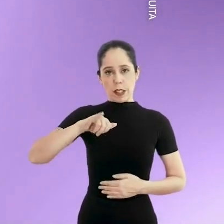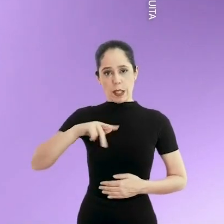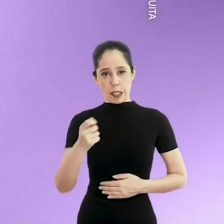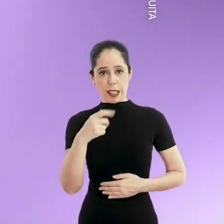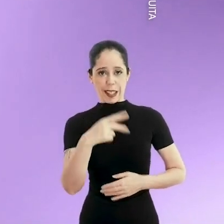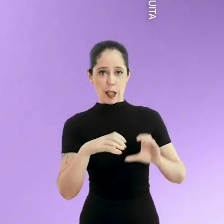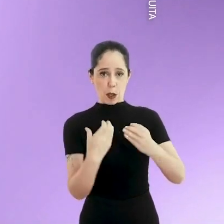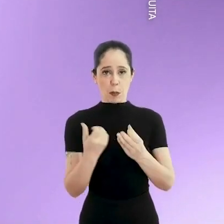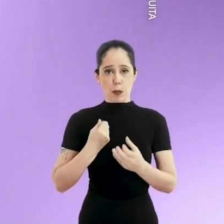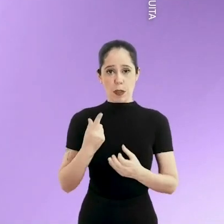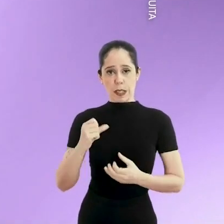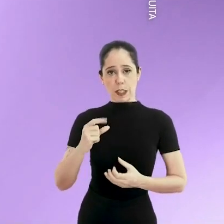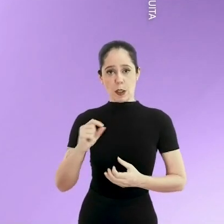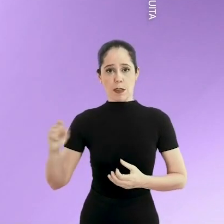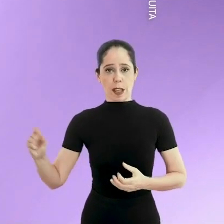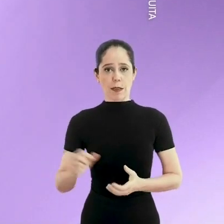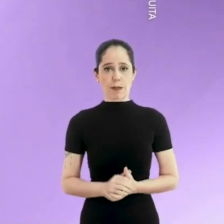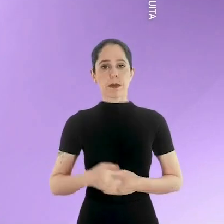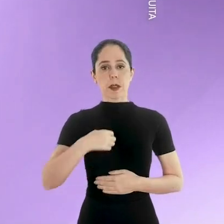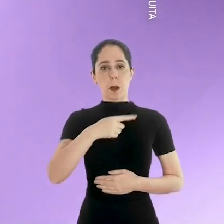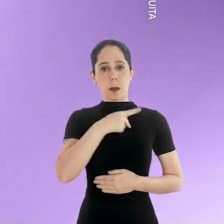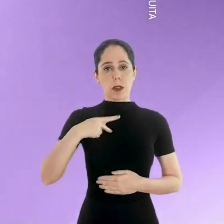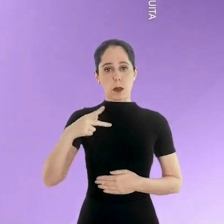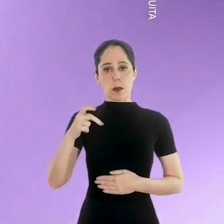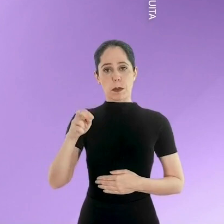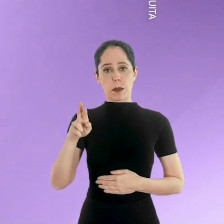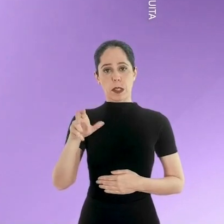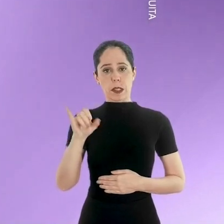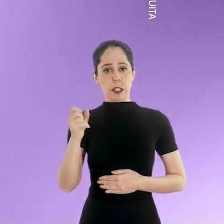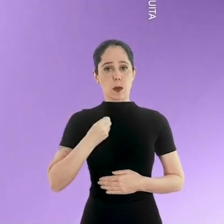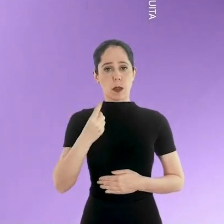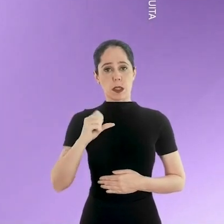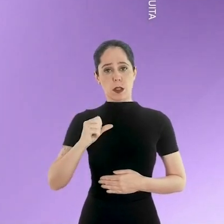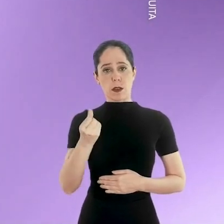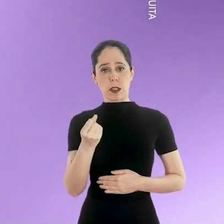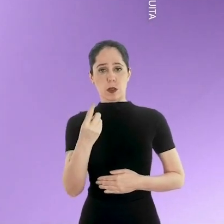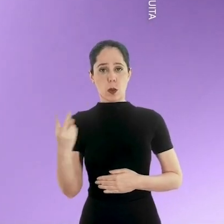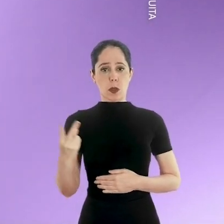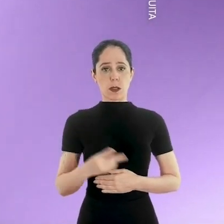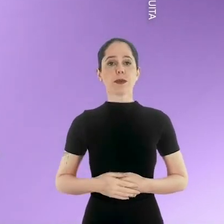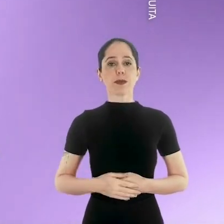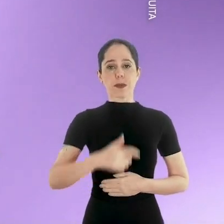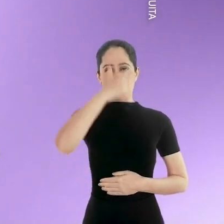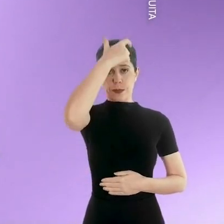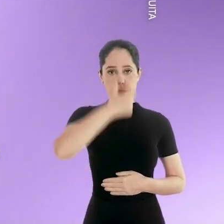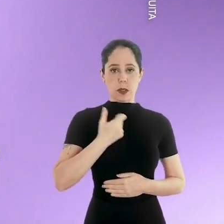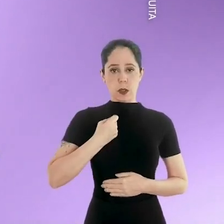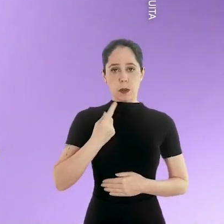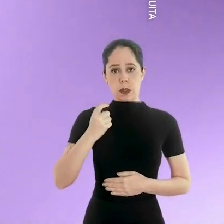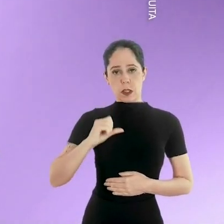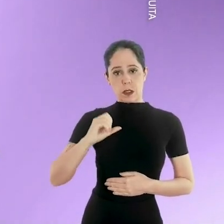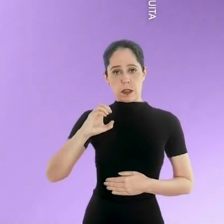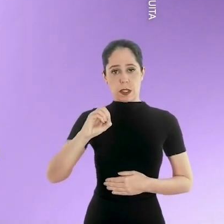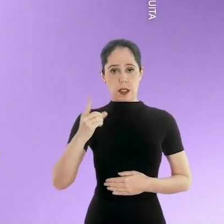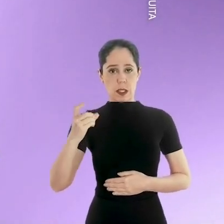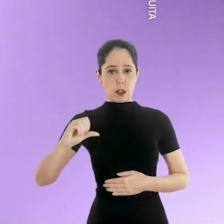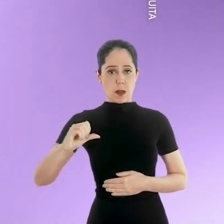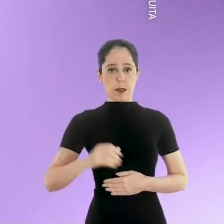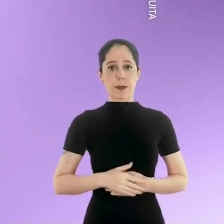Aninha da Comunidade, 1900. Sou o pastor Percy, 19612. Luir Cipaz,